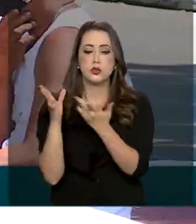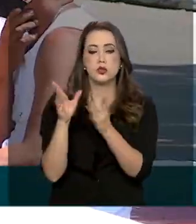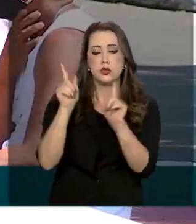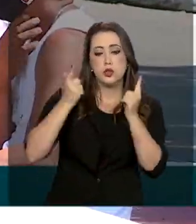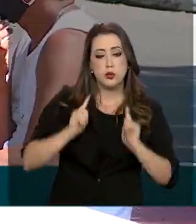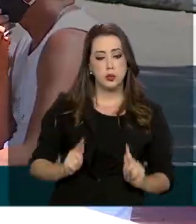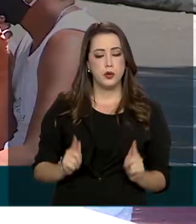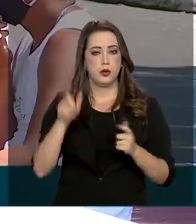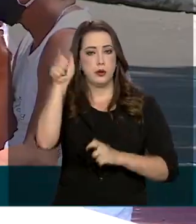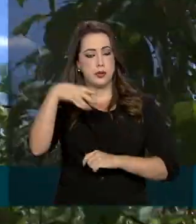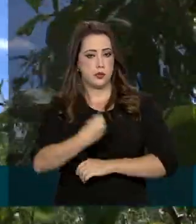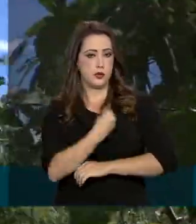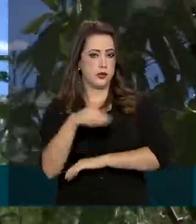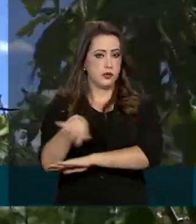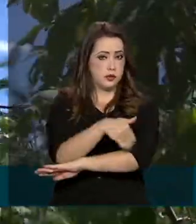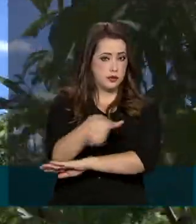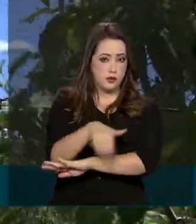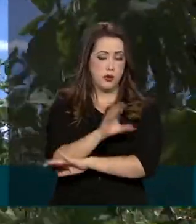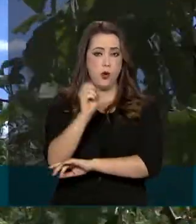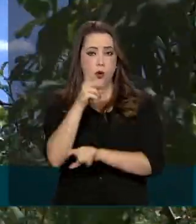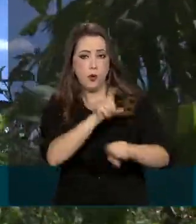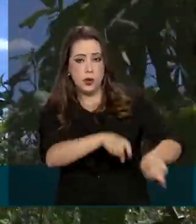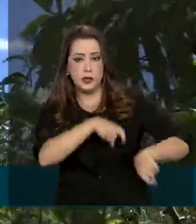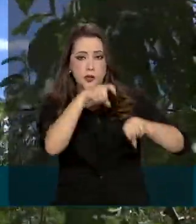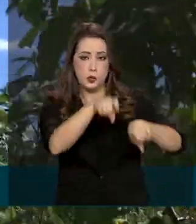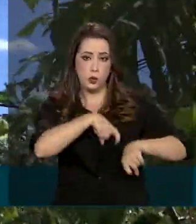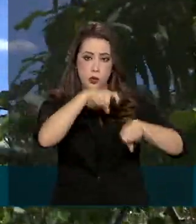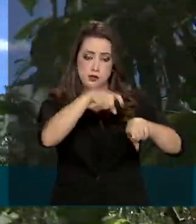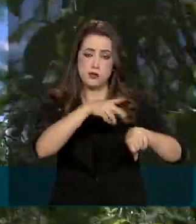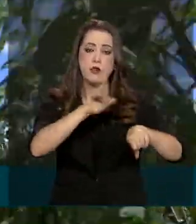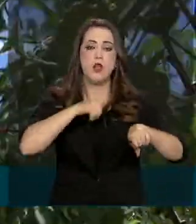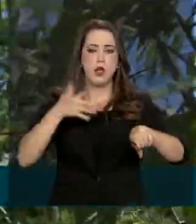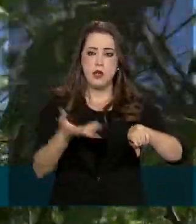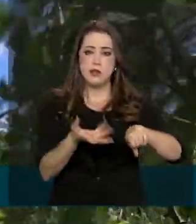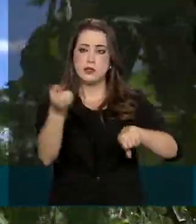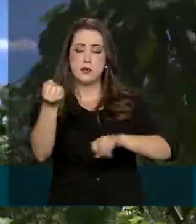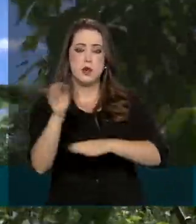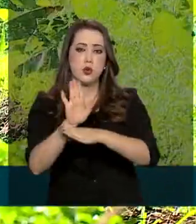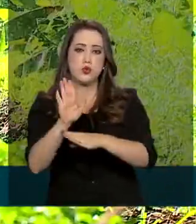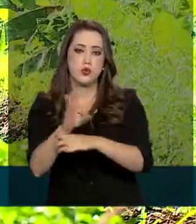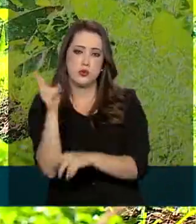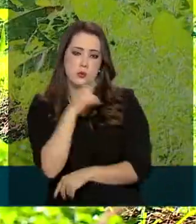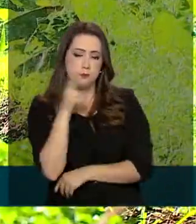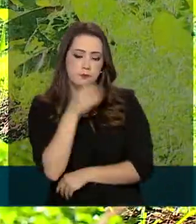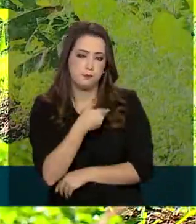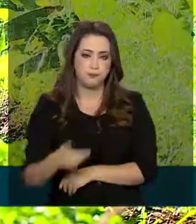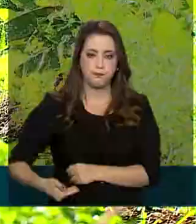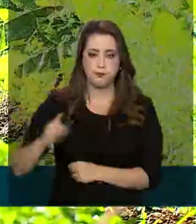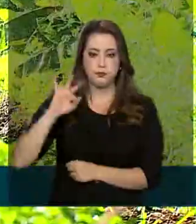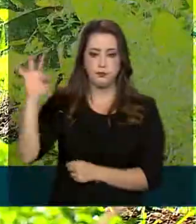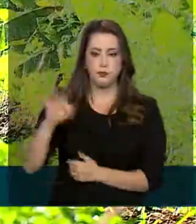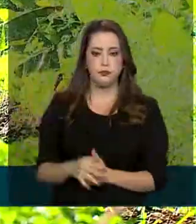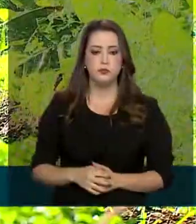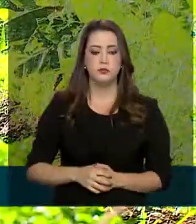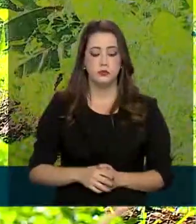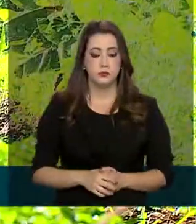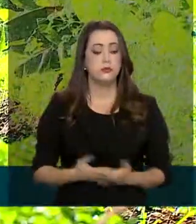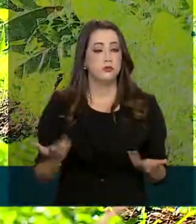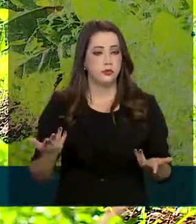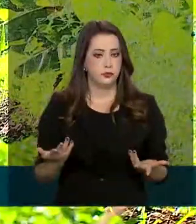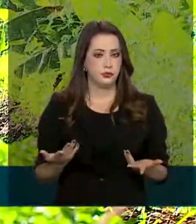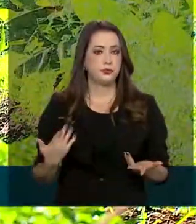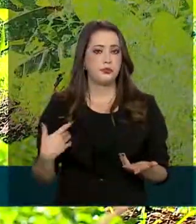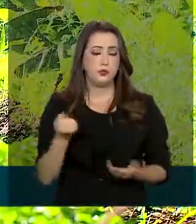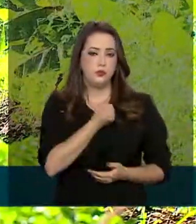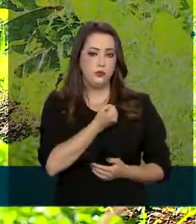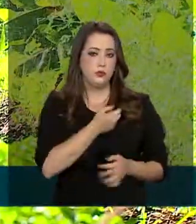pessoas em situação de rua e agricultores familiares, receberam auxílio emergencial do governo federal. Os dados do